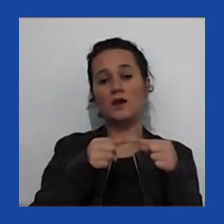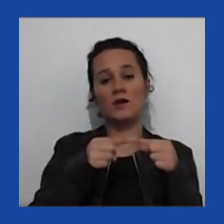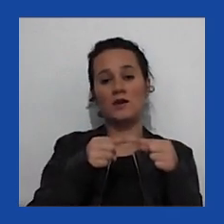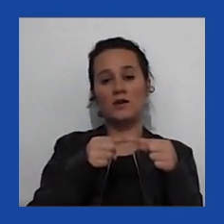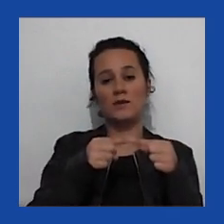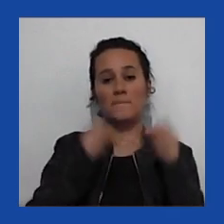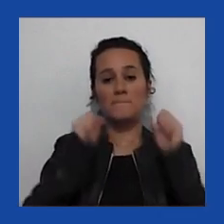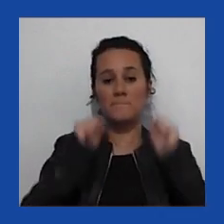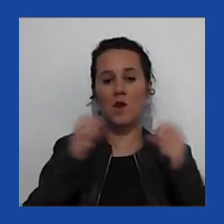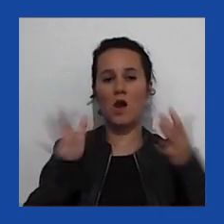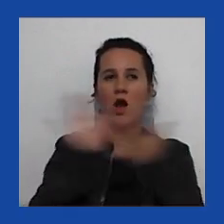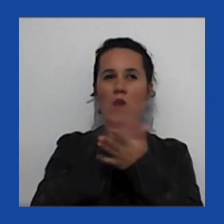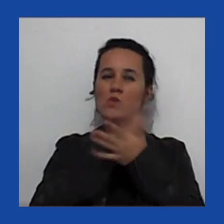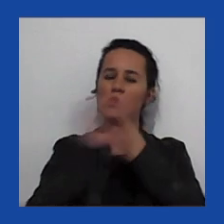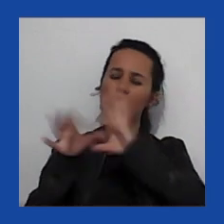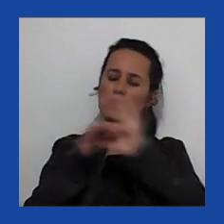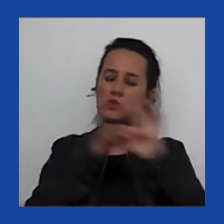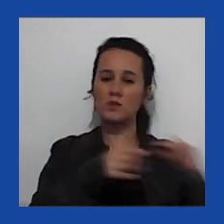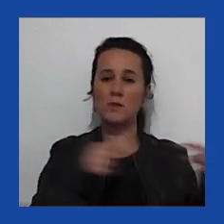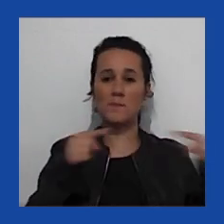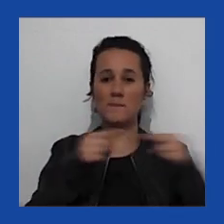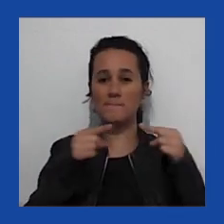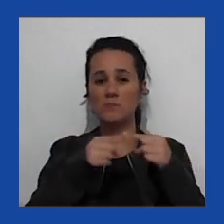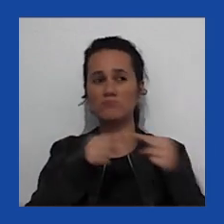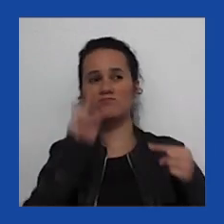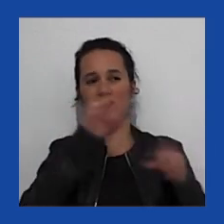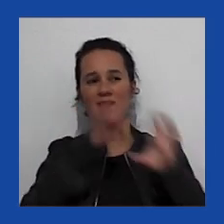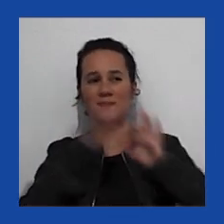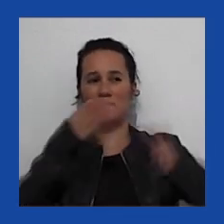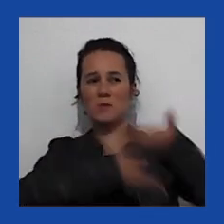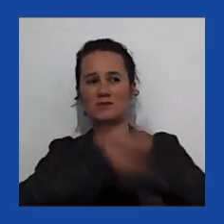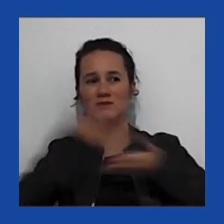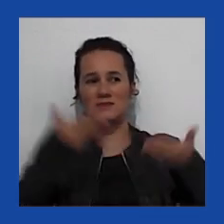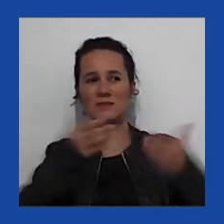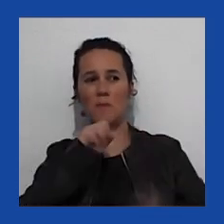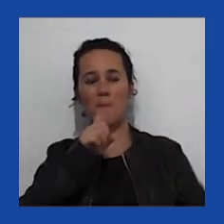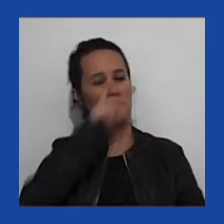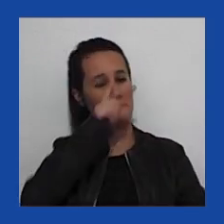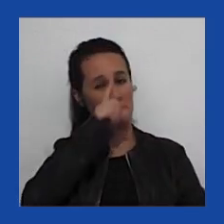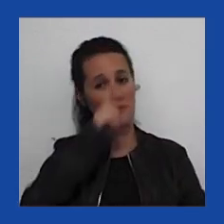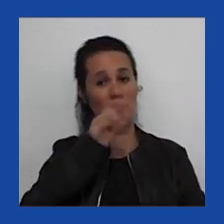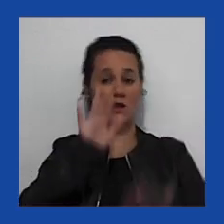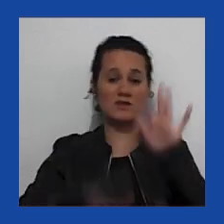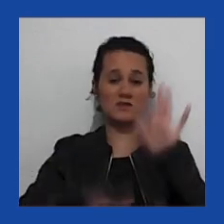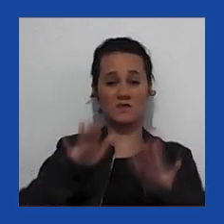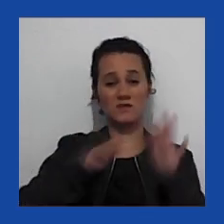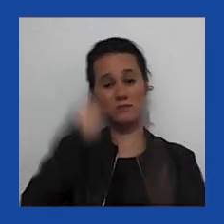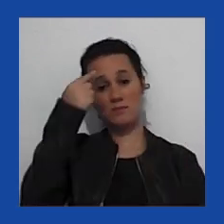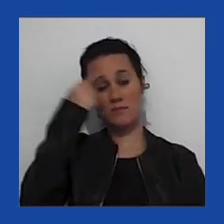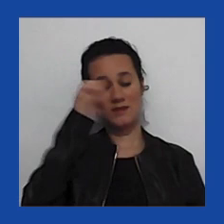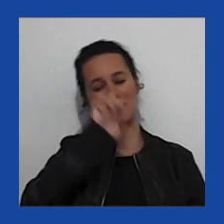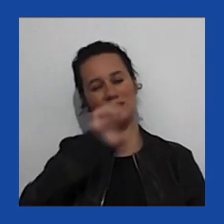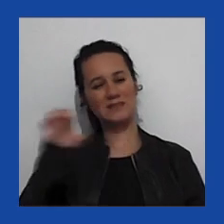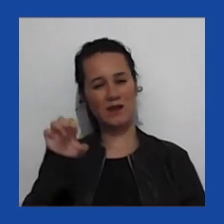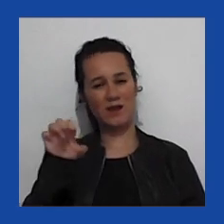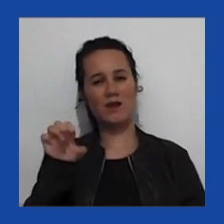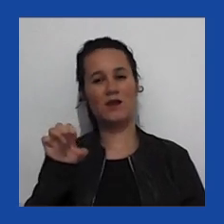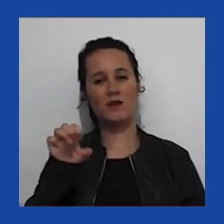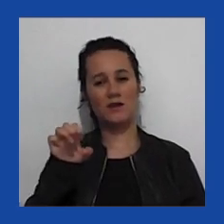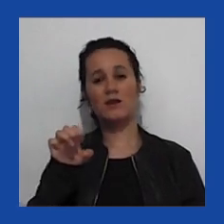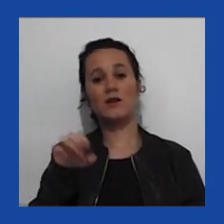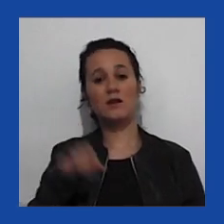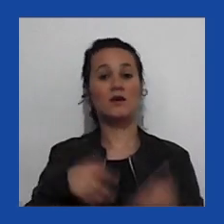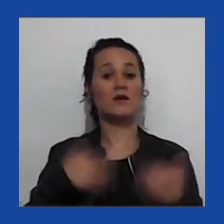em certos contextos, ameaça a democracia. Tem populistas autoritários de esquerda, essa slide mostra